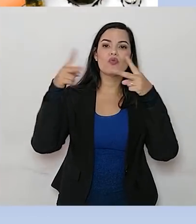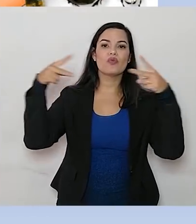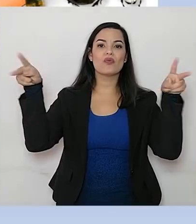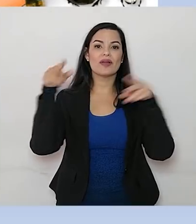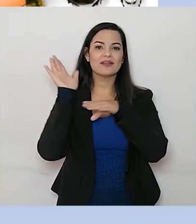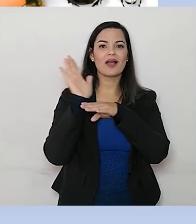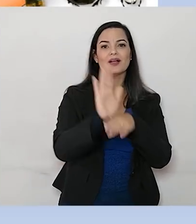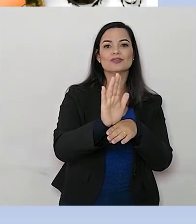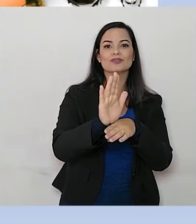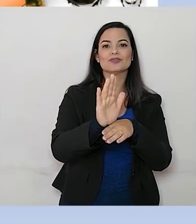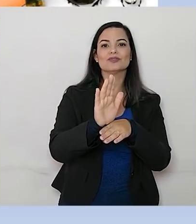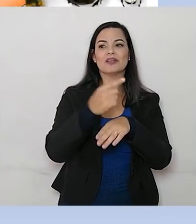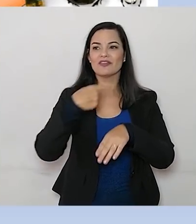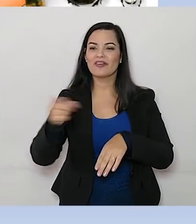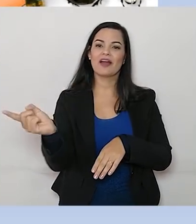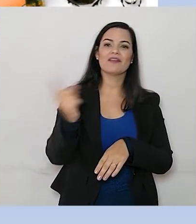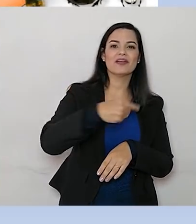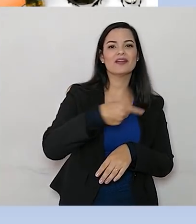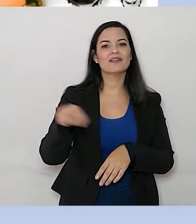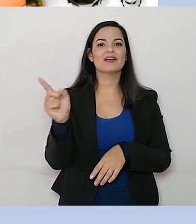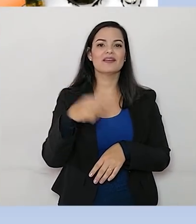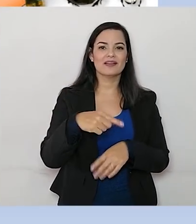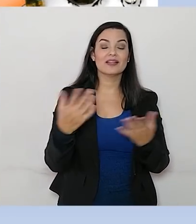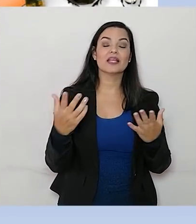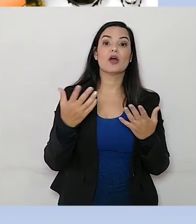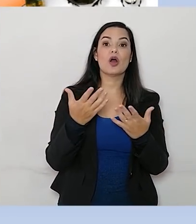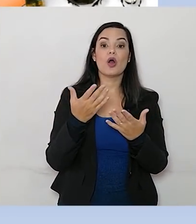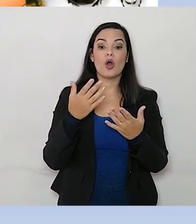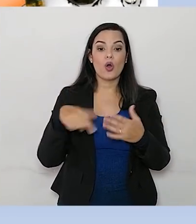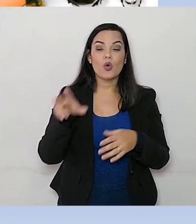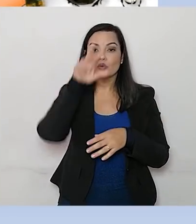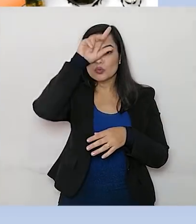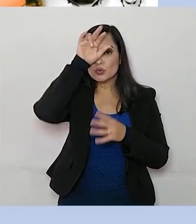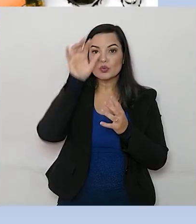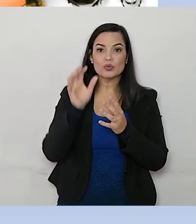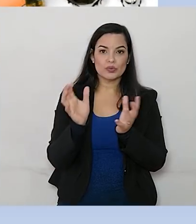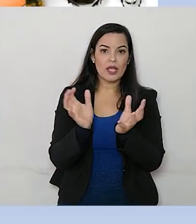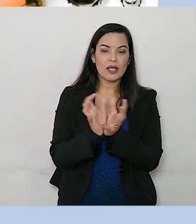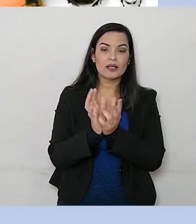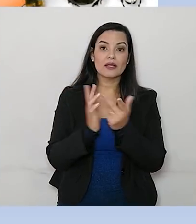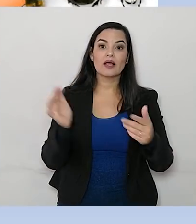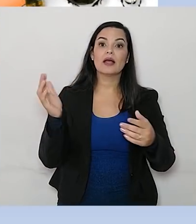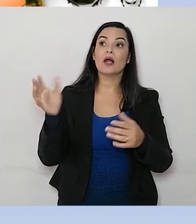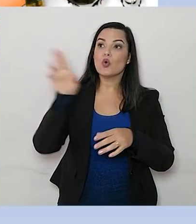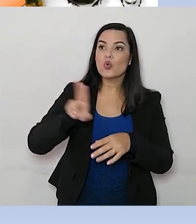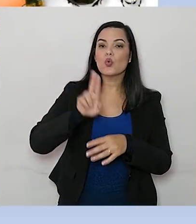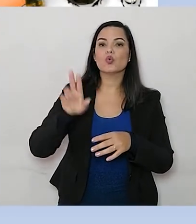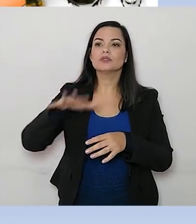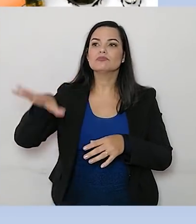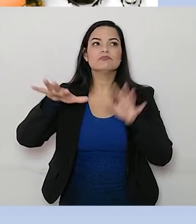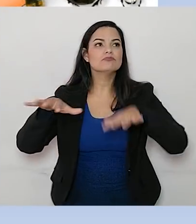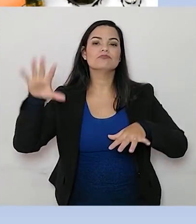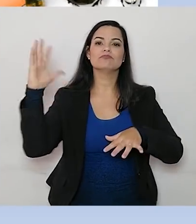locomover. Então, eles começaram a utilizar recursos do próprio ambiente, favorecendo a sua reprodução